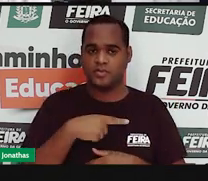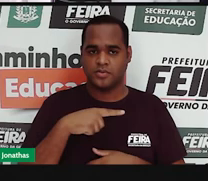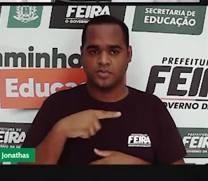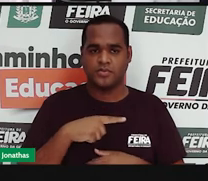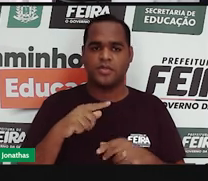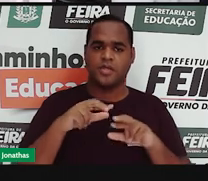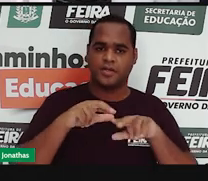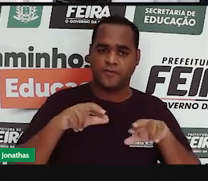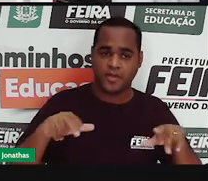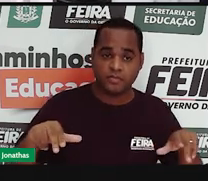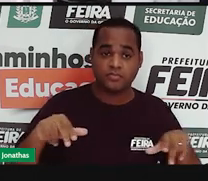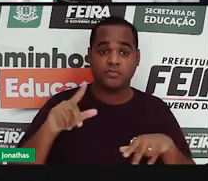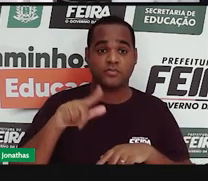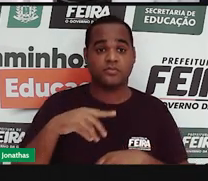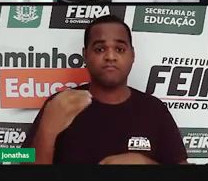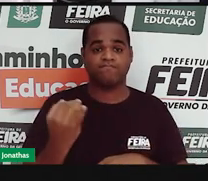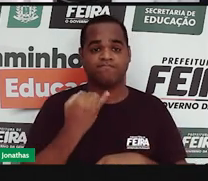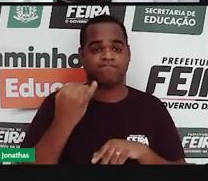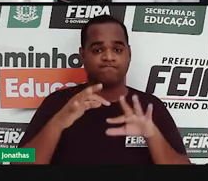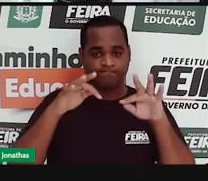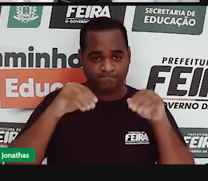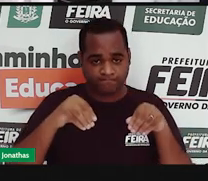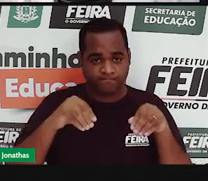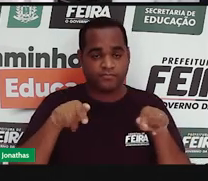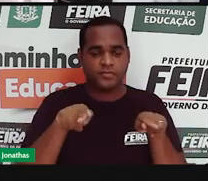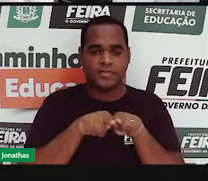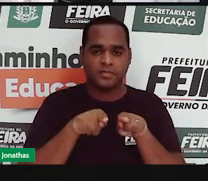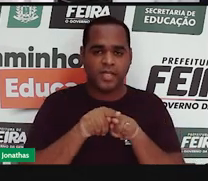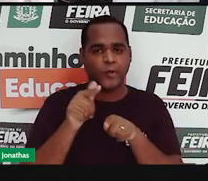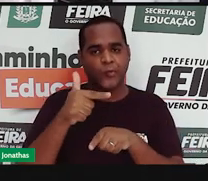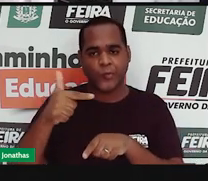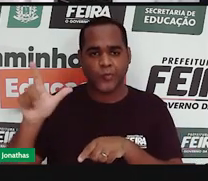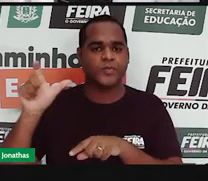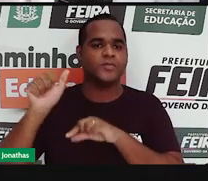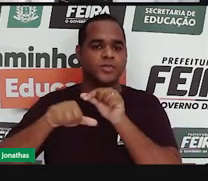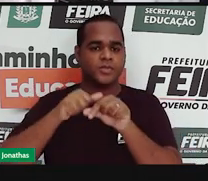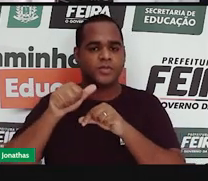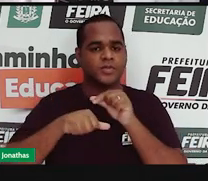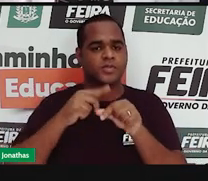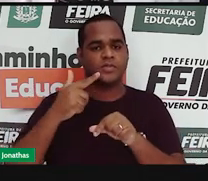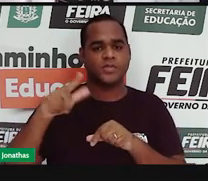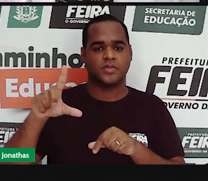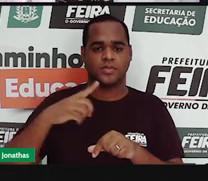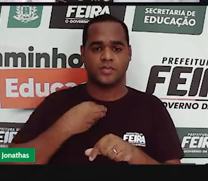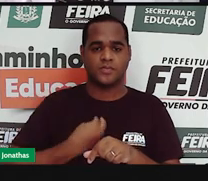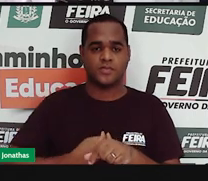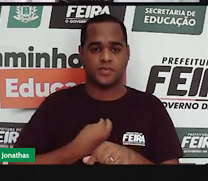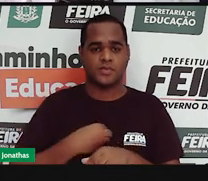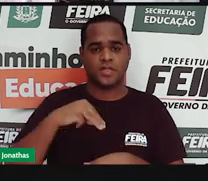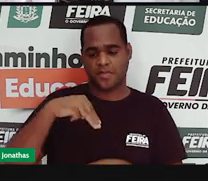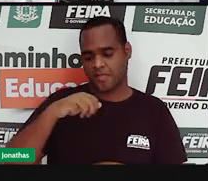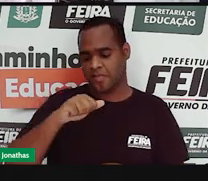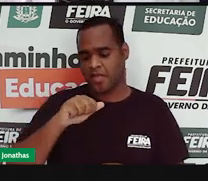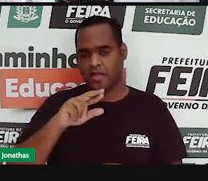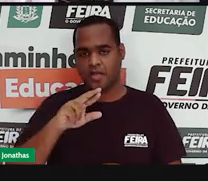levar ao seu fim e à proclamação da República pelo Marechal Deodoro.